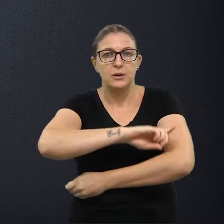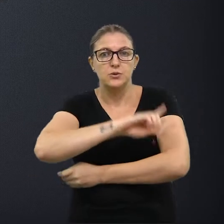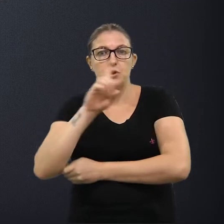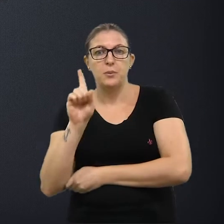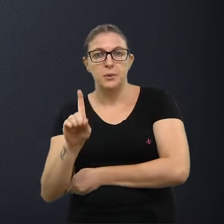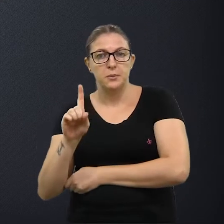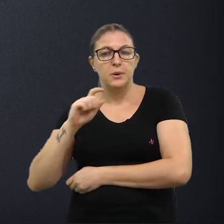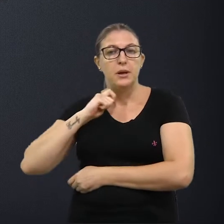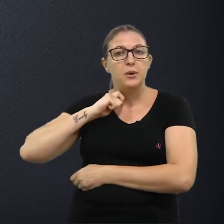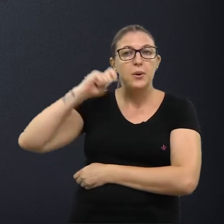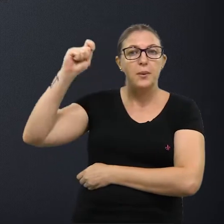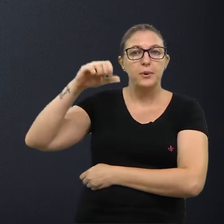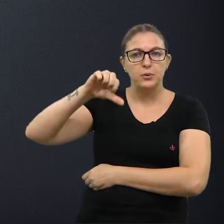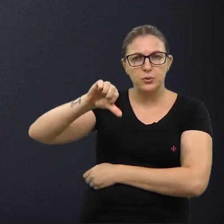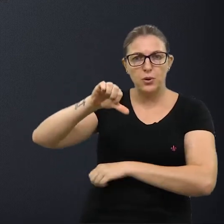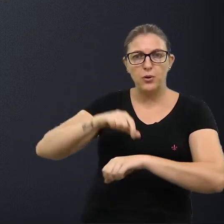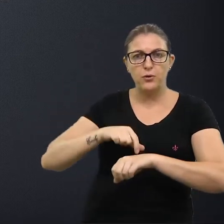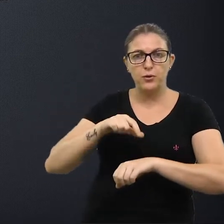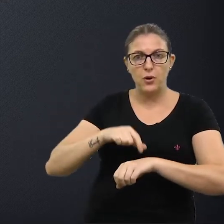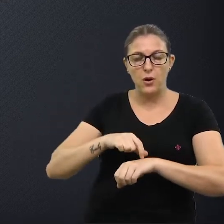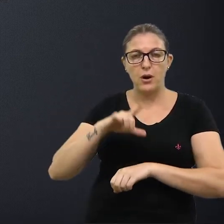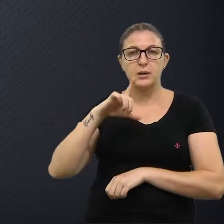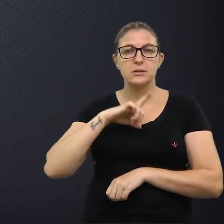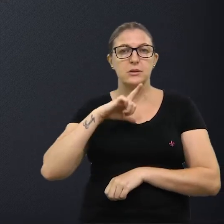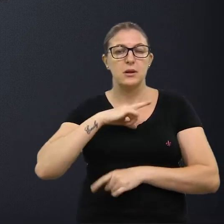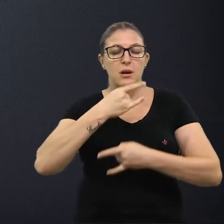1 do 4, às 19 e